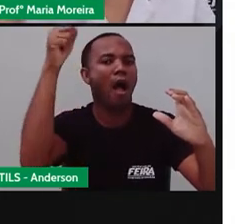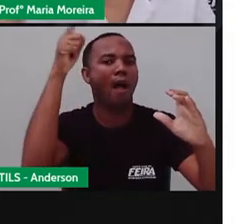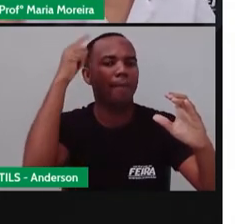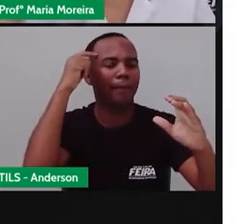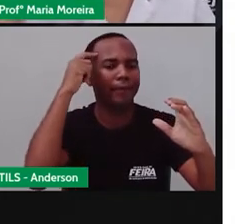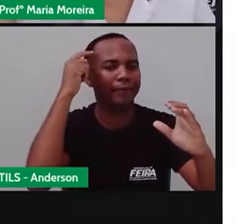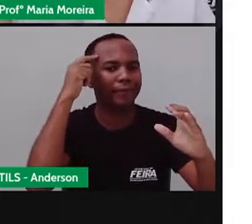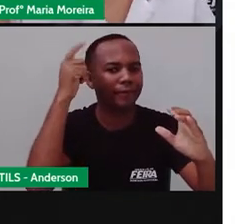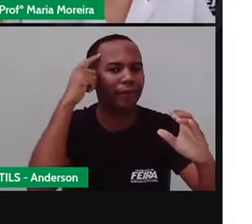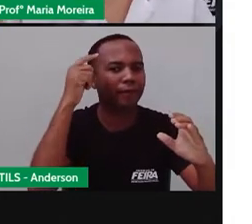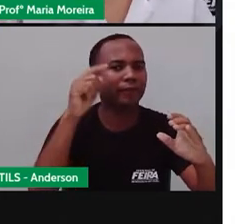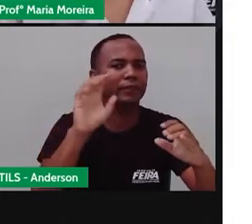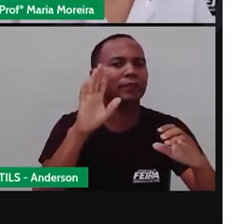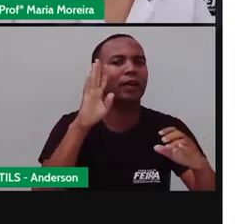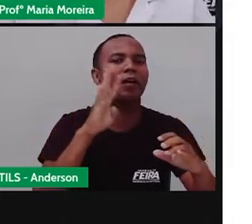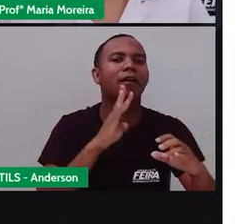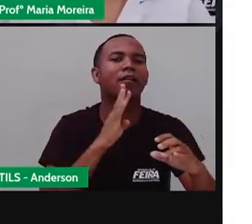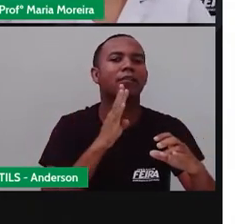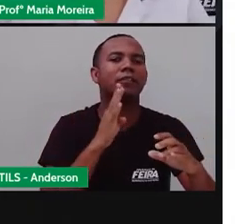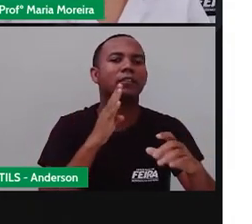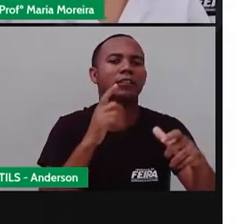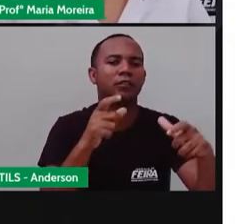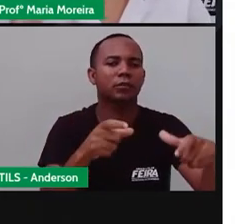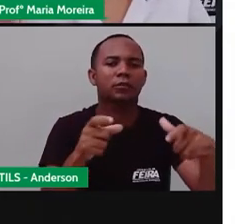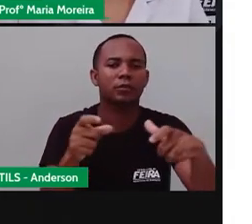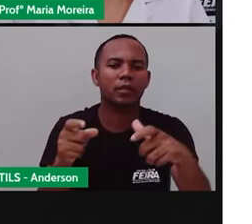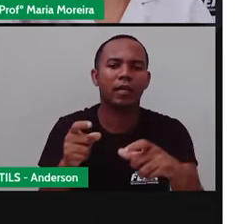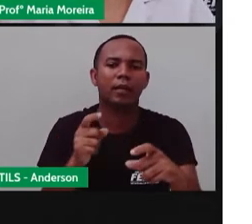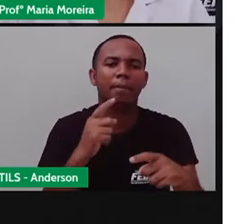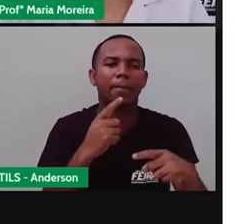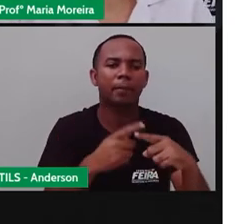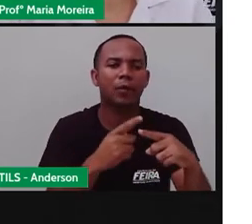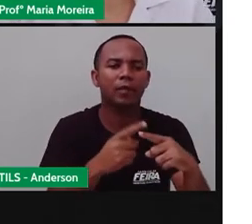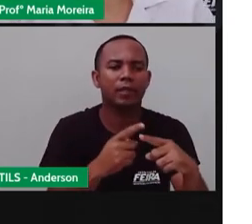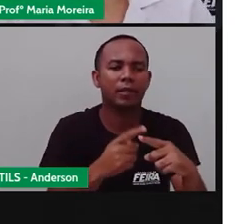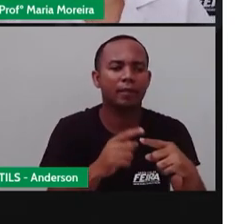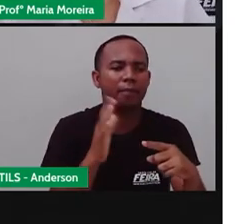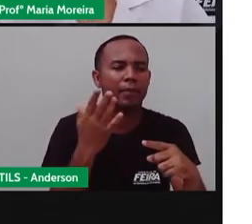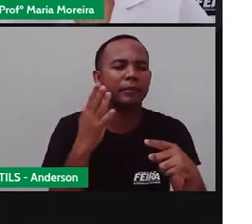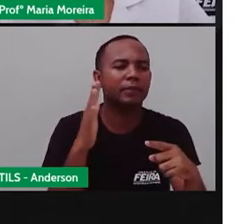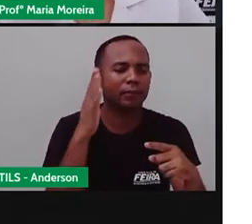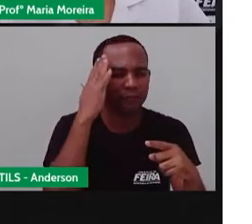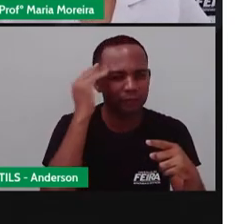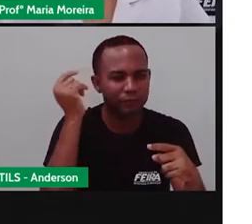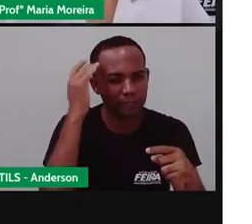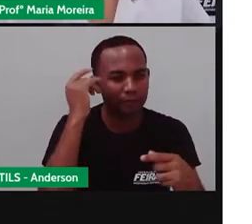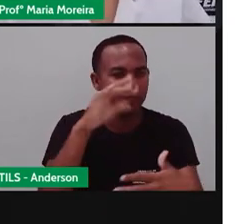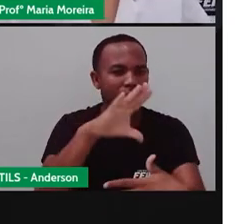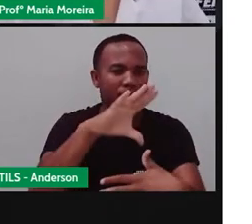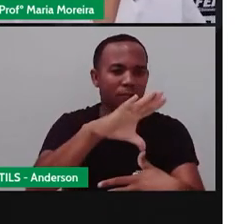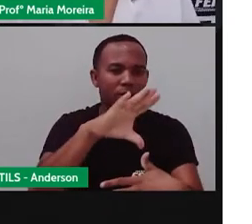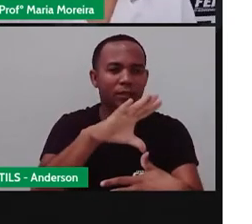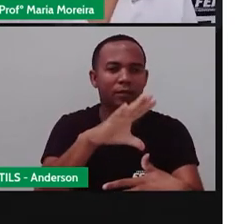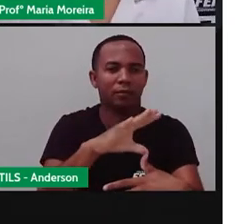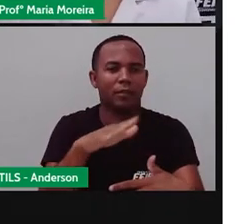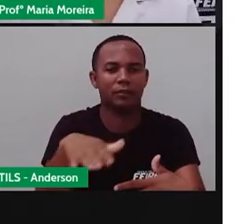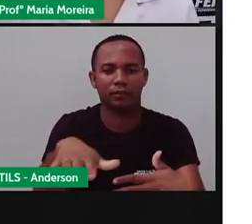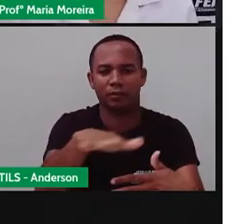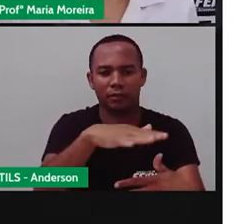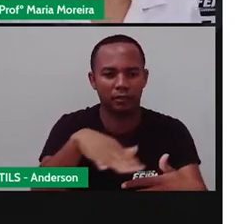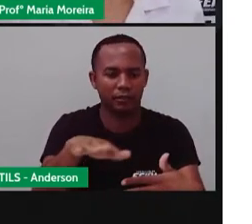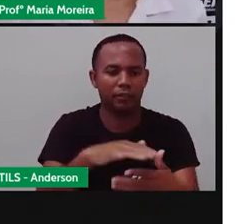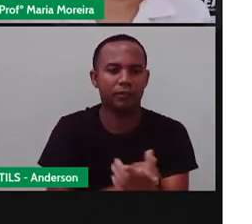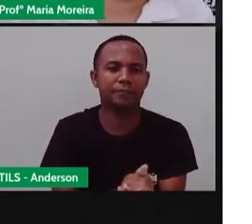para e pensa. Ah, eu já sei onde fica tal bairro. Porque eu sei mais ou menos a localização dele, né? E alguns